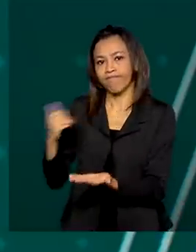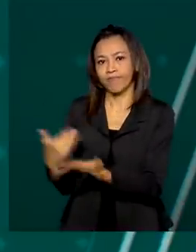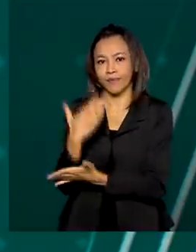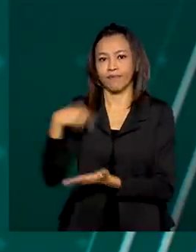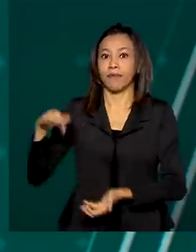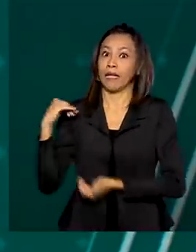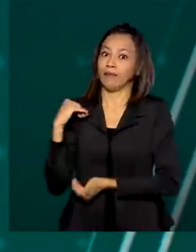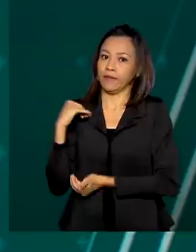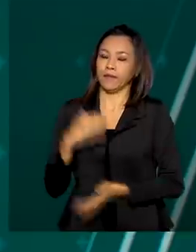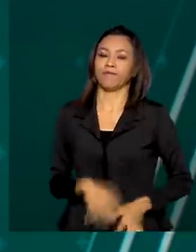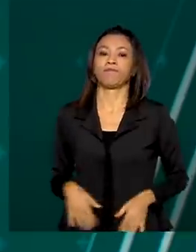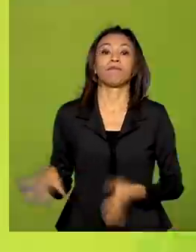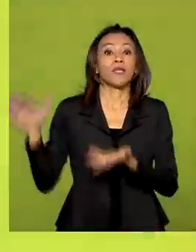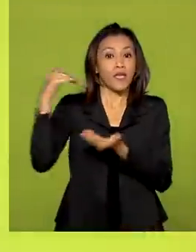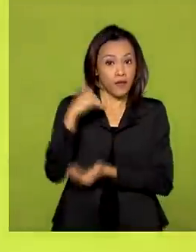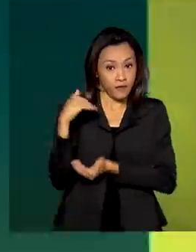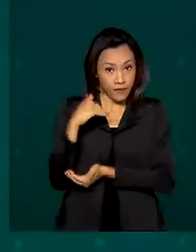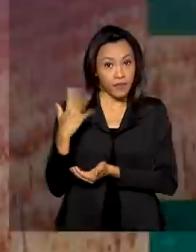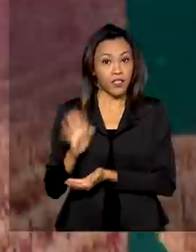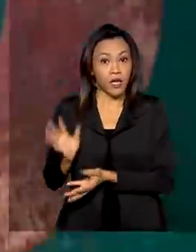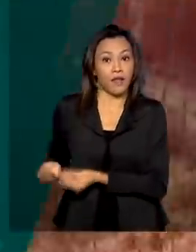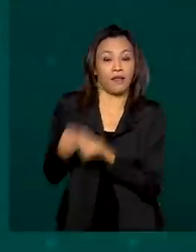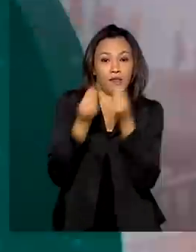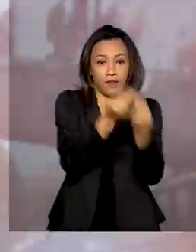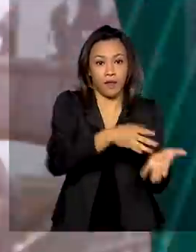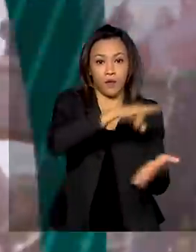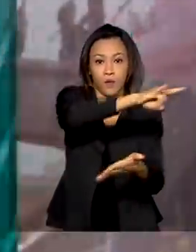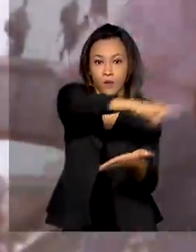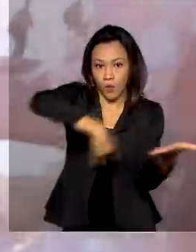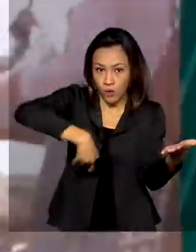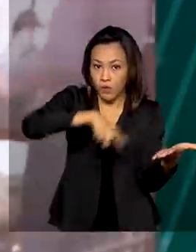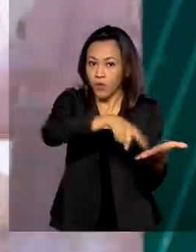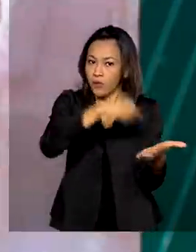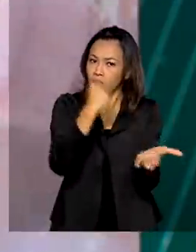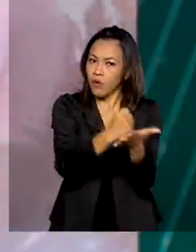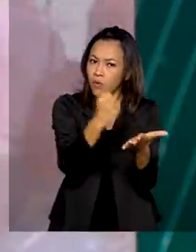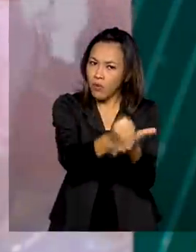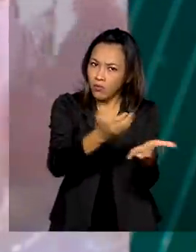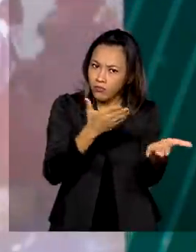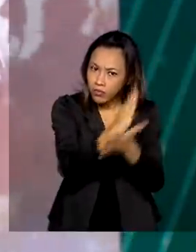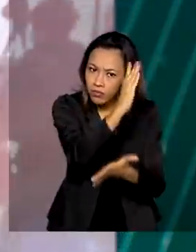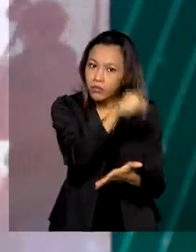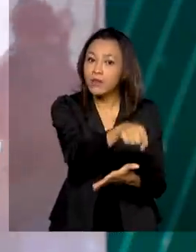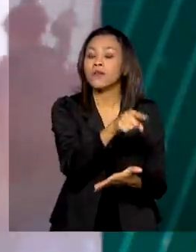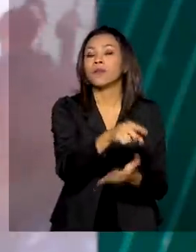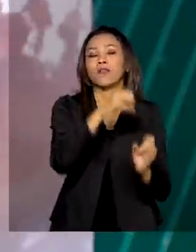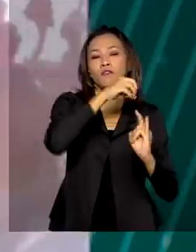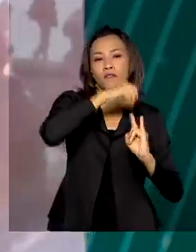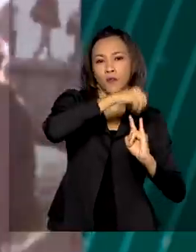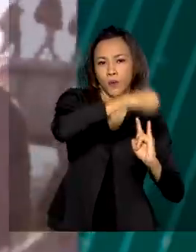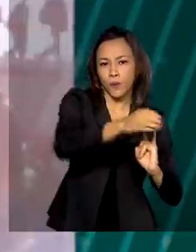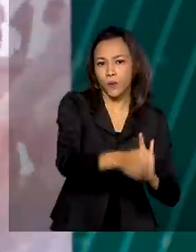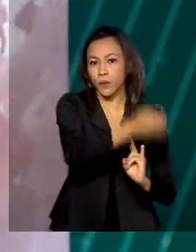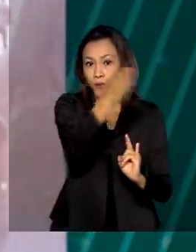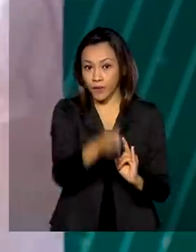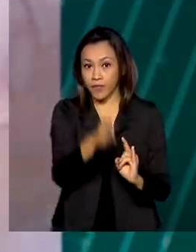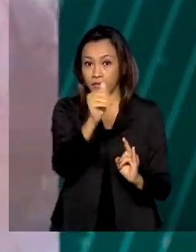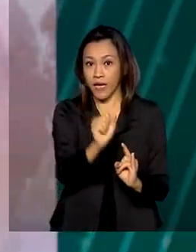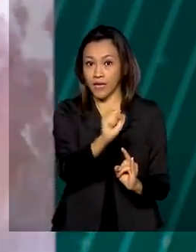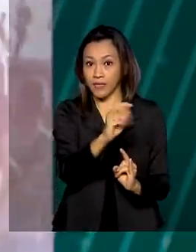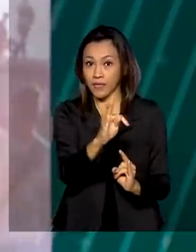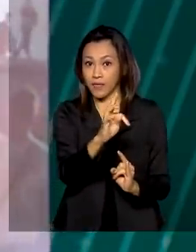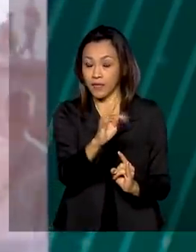E a Anvisa concedeu registro definitivo da vacina da Fiocruz AstraZeneca e anunciou a liberação do antiviral